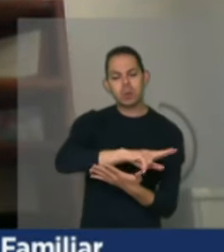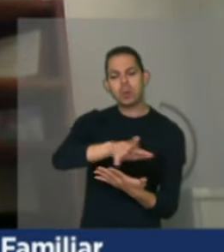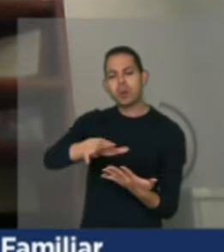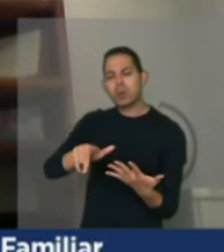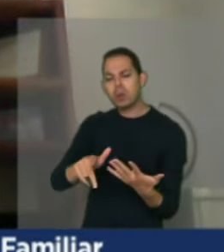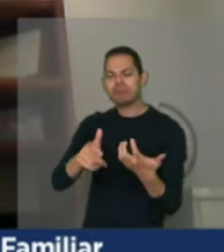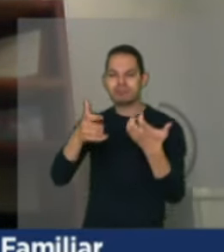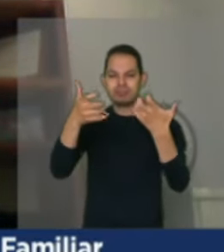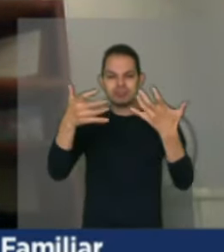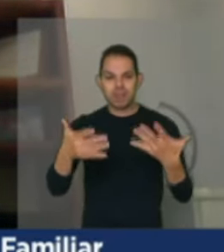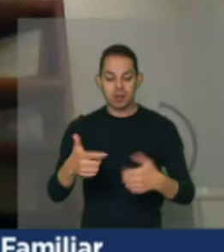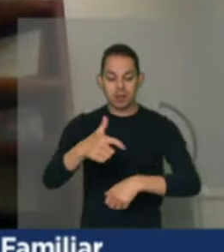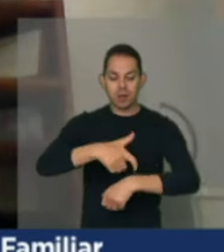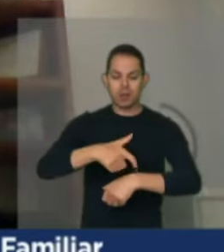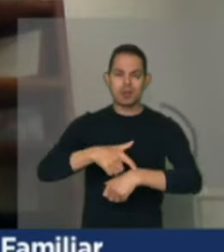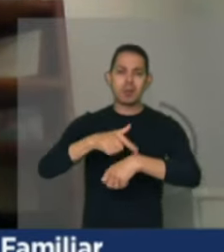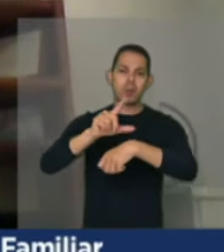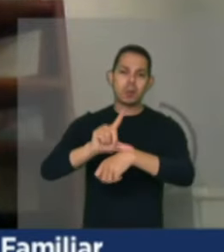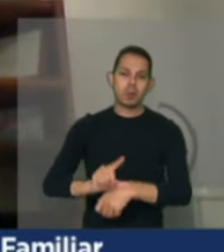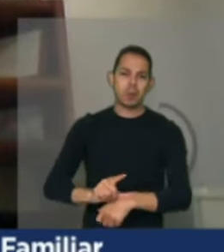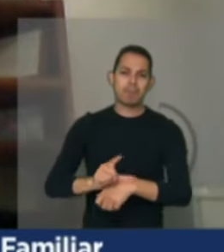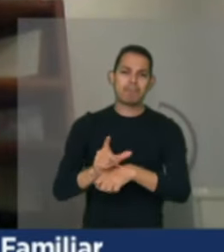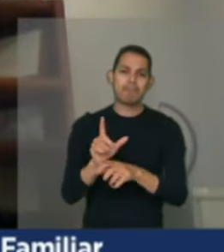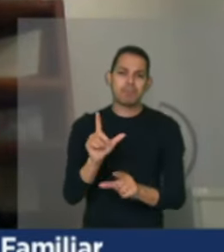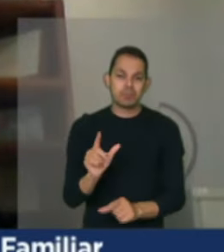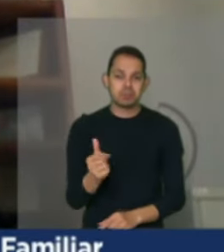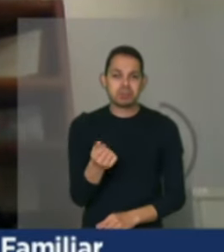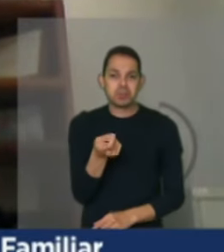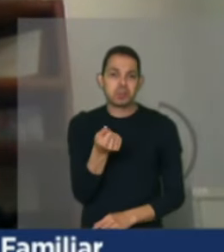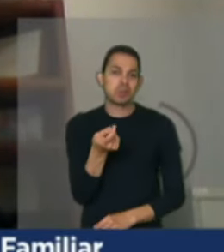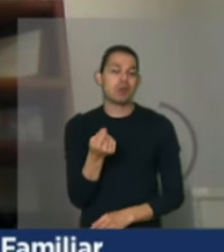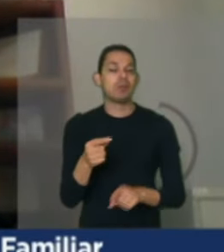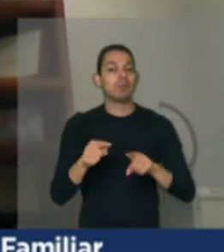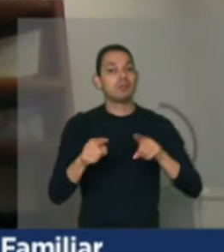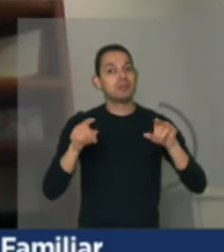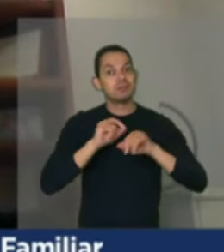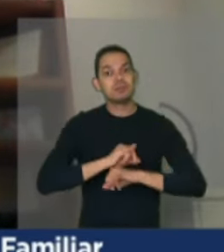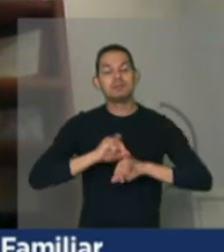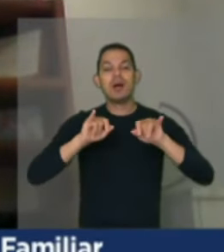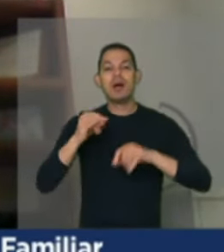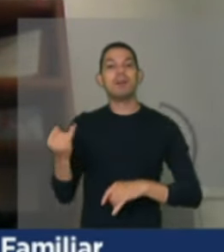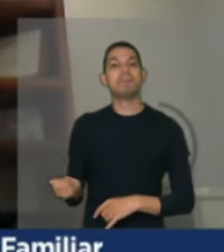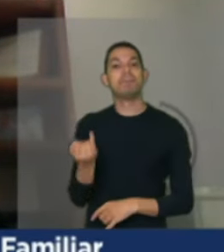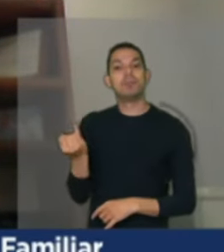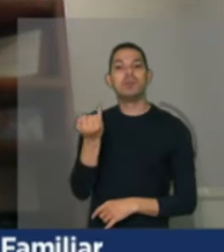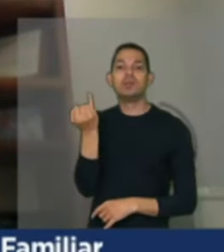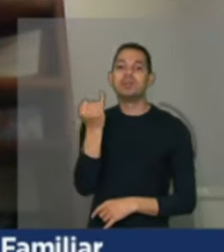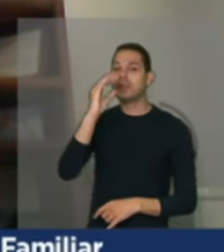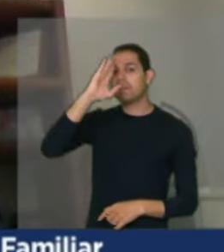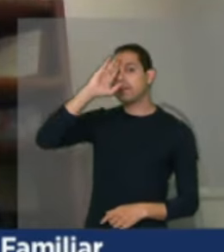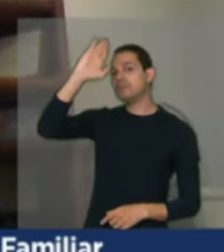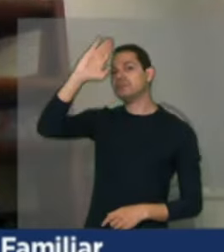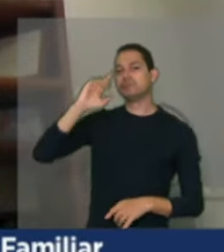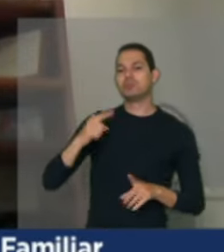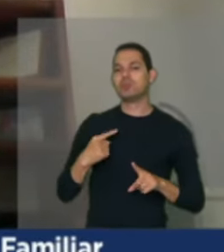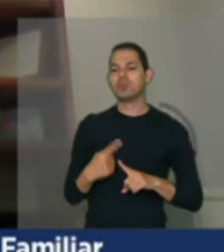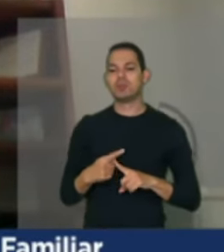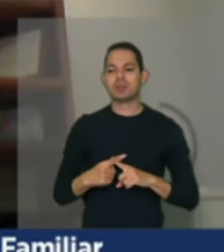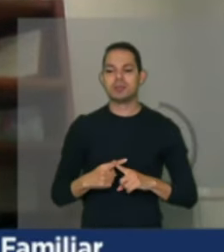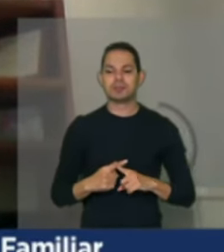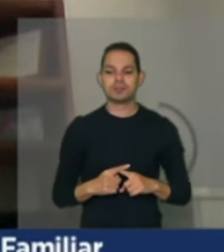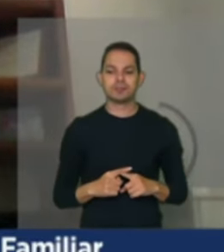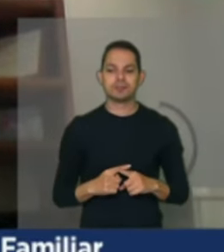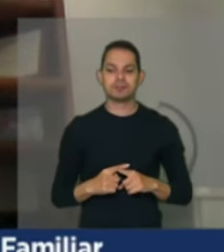O tempo é curto, obviamente, mas é importante deixar essa mensagem sobretudo como